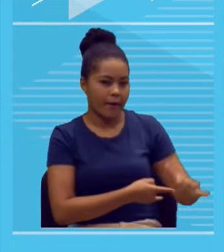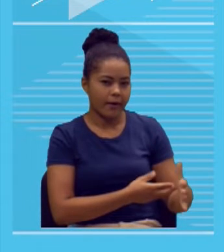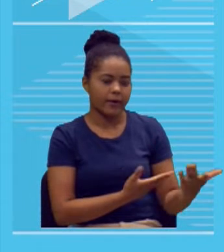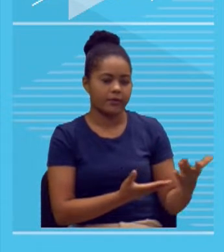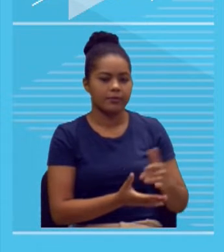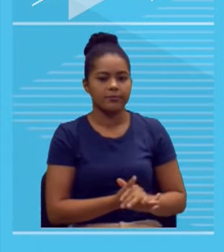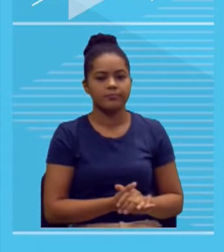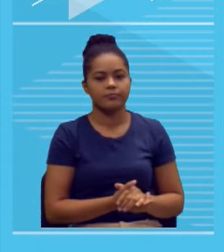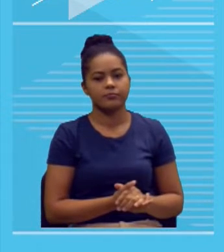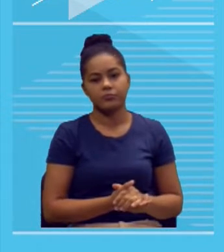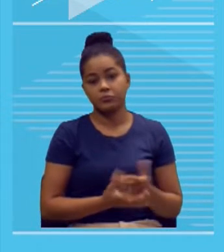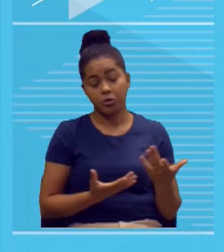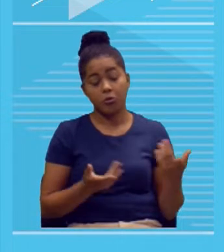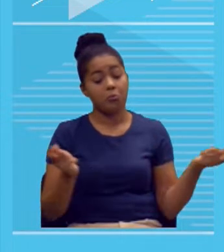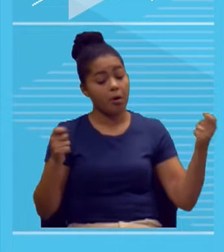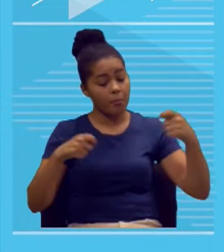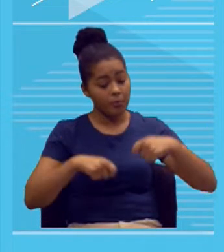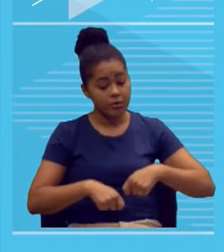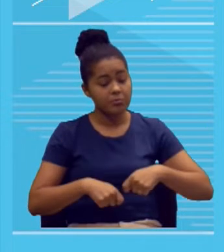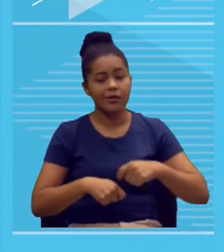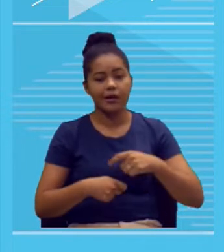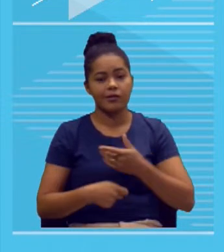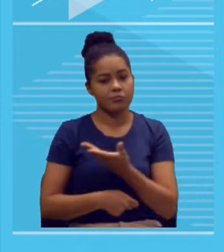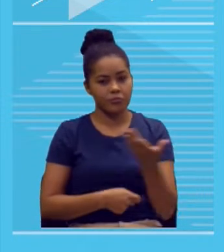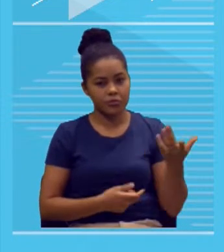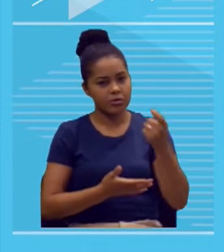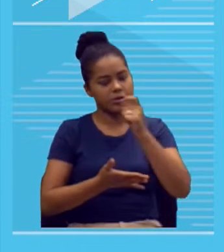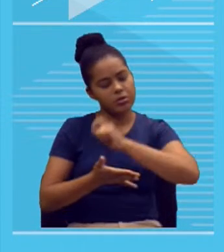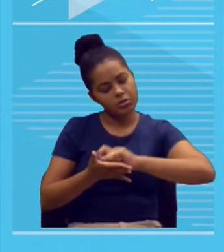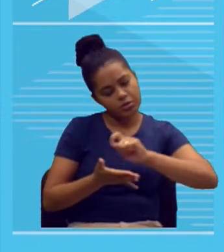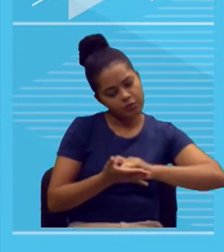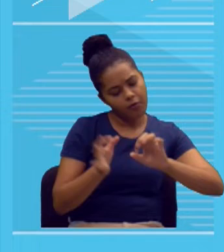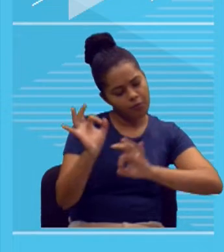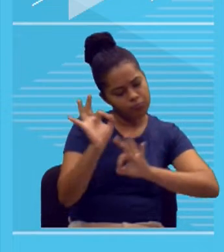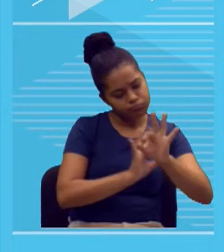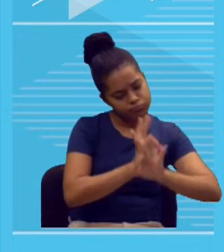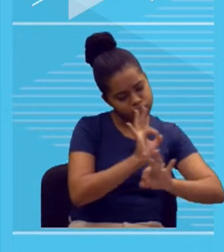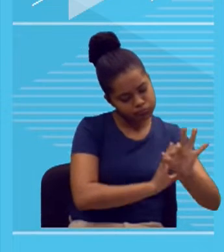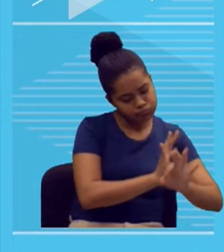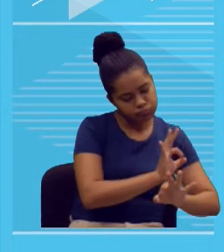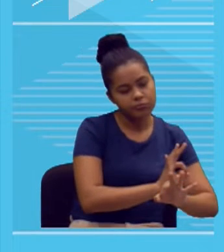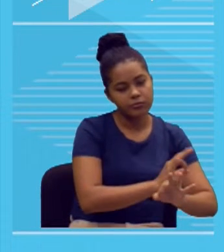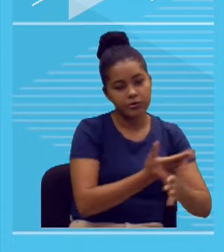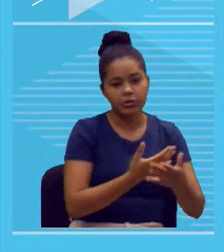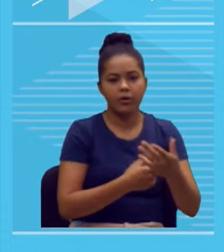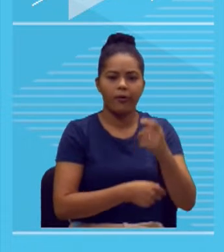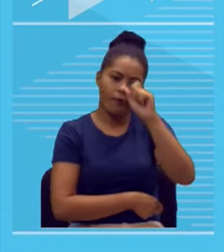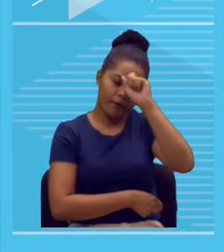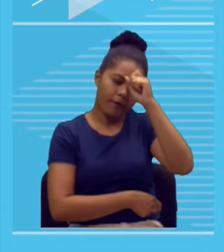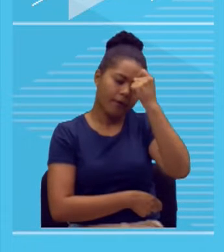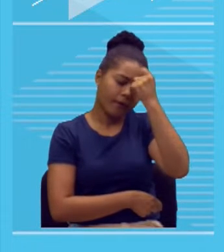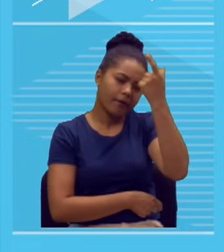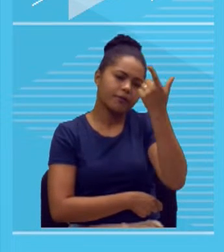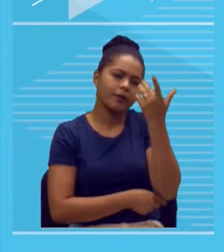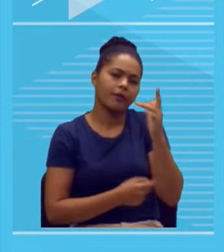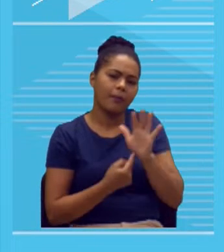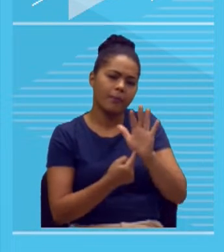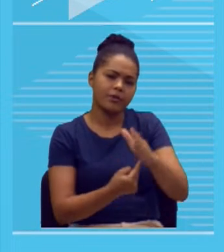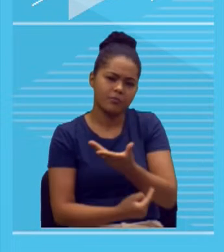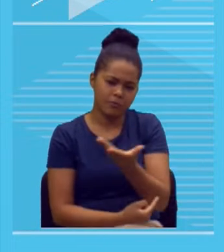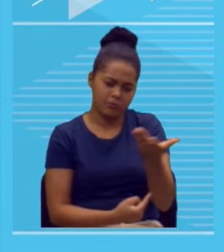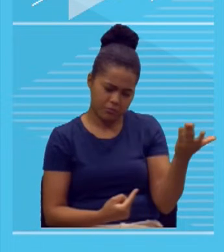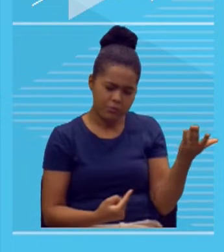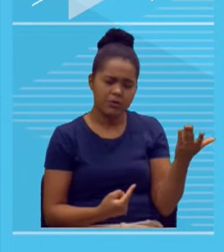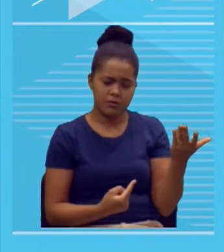na tora. Evidentemente, se eu fosse escrever, ia ficar bem organizadinho. Estou lhe dando aqui a ideia, tentando me passar a visão do que